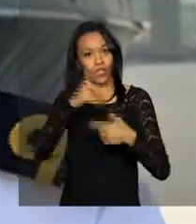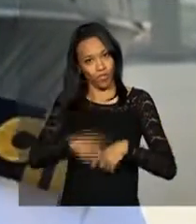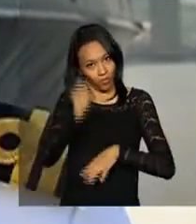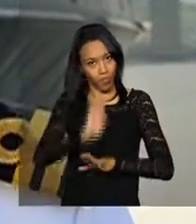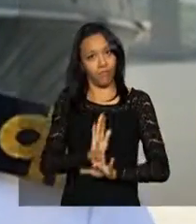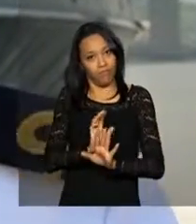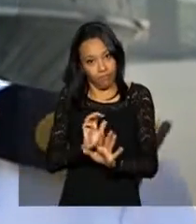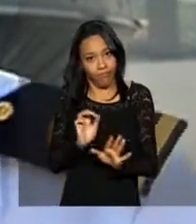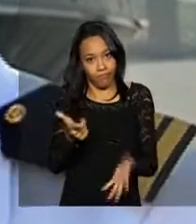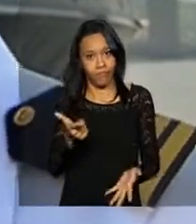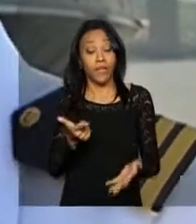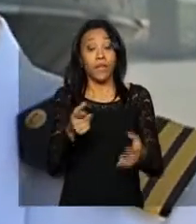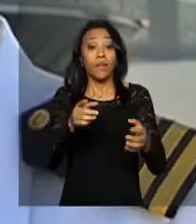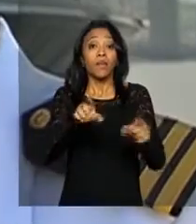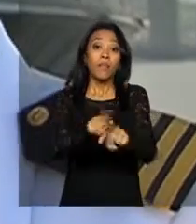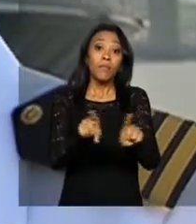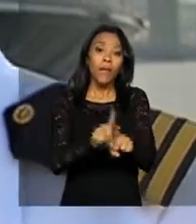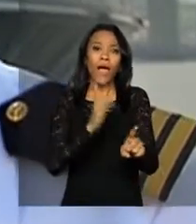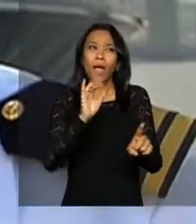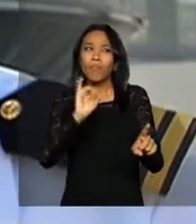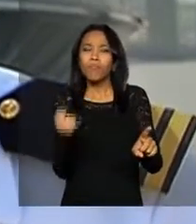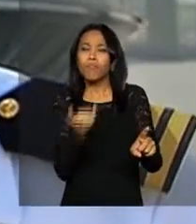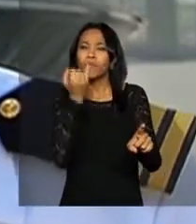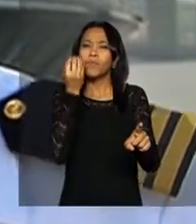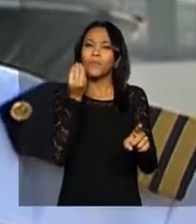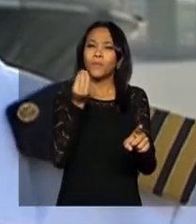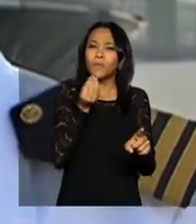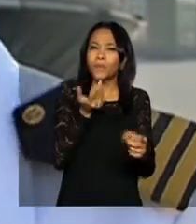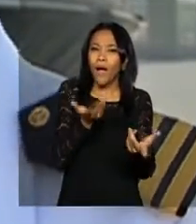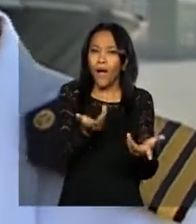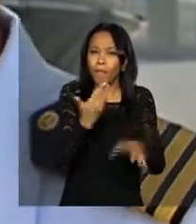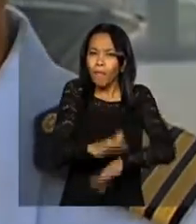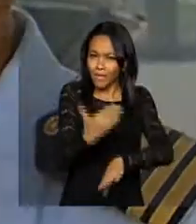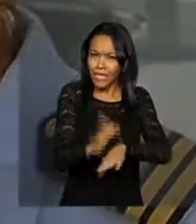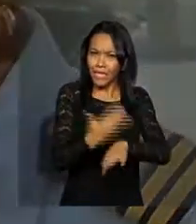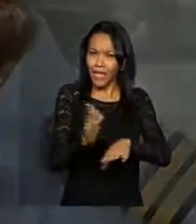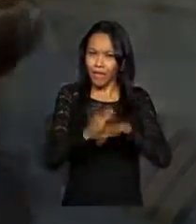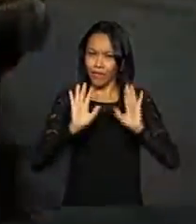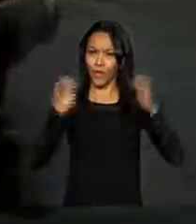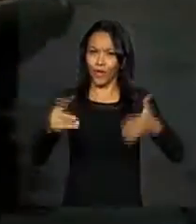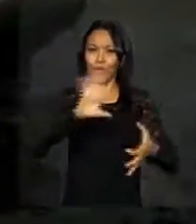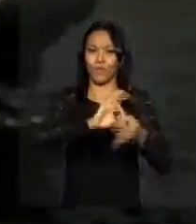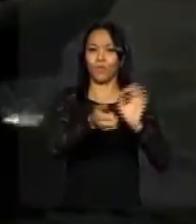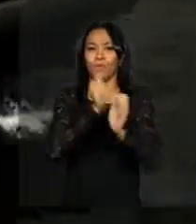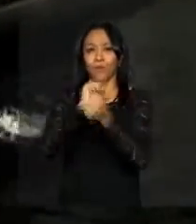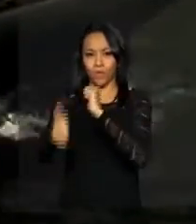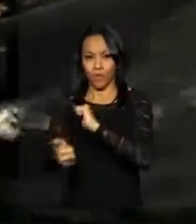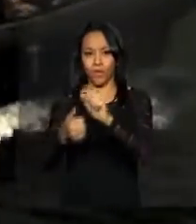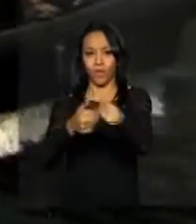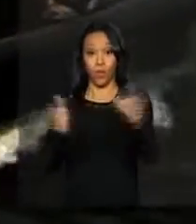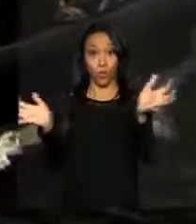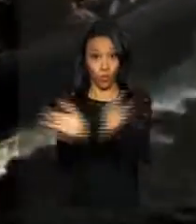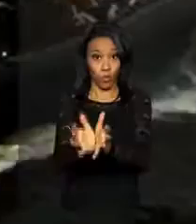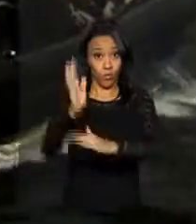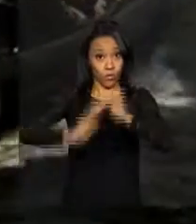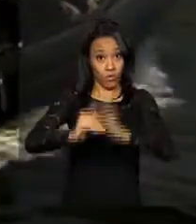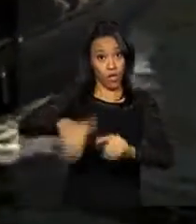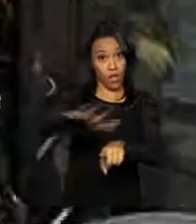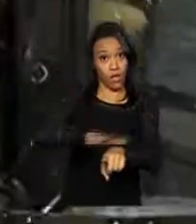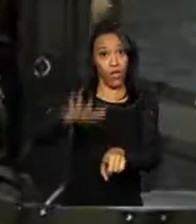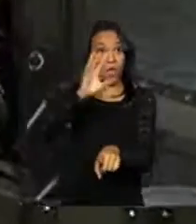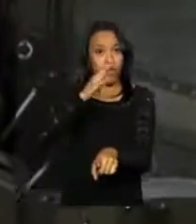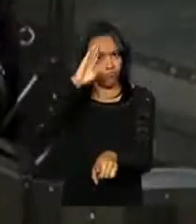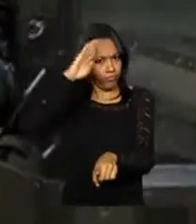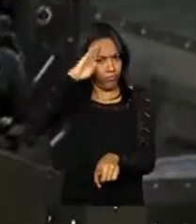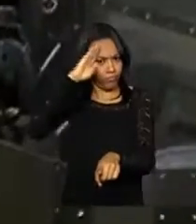E esse exercício efetivamente a gente aproveitou para dar o foco na preparação para os Jogos Olímpicos. As equipes utilizaram efetivamente duas embarcações